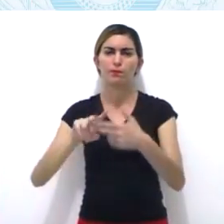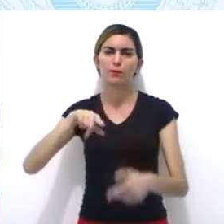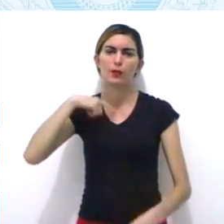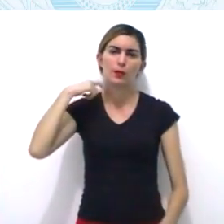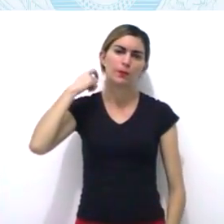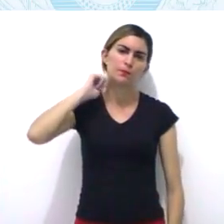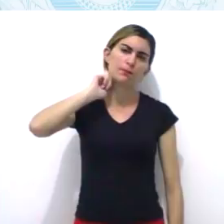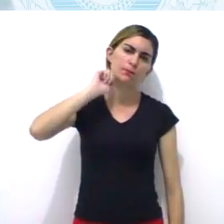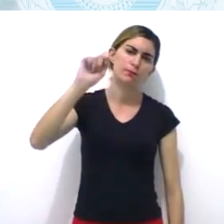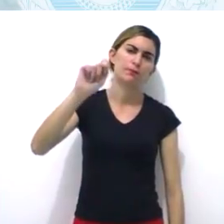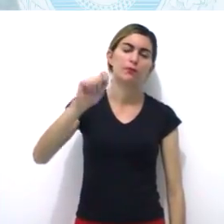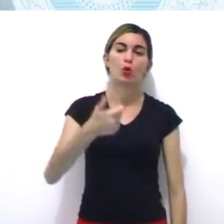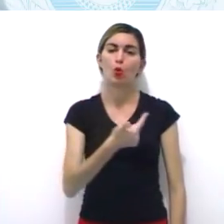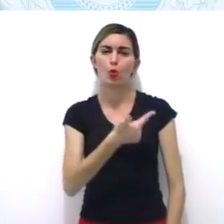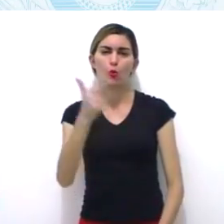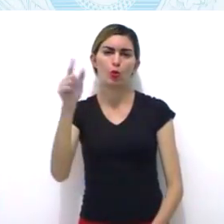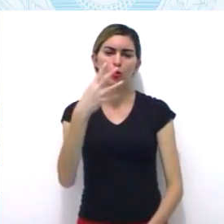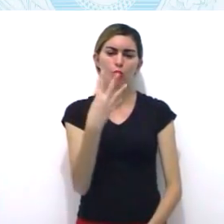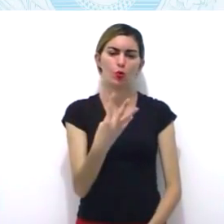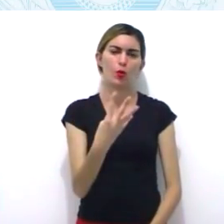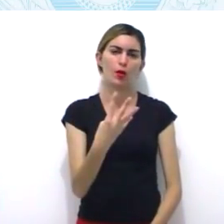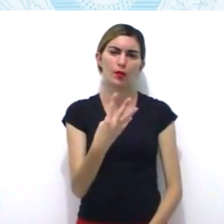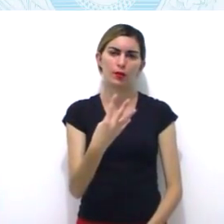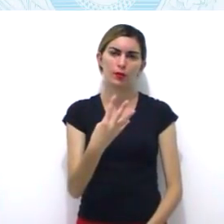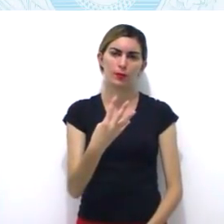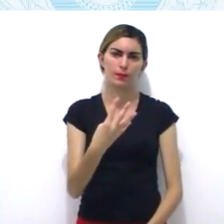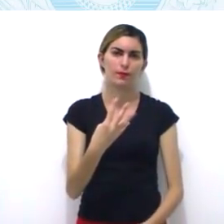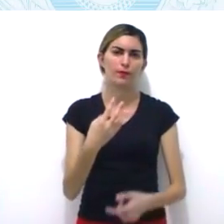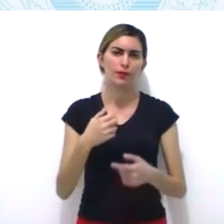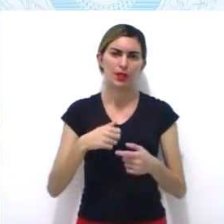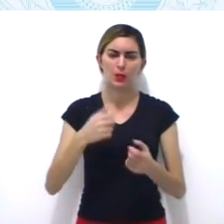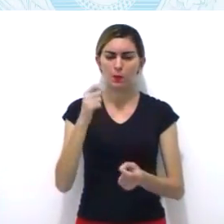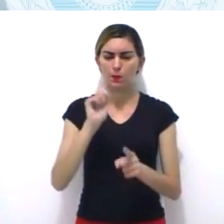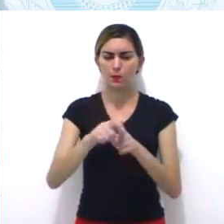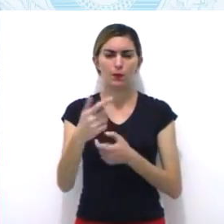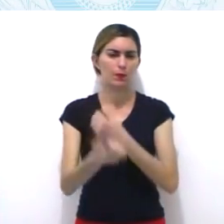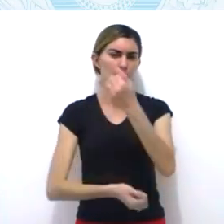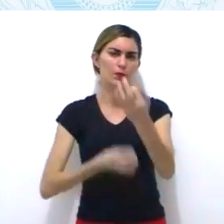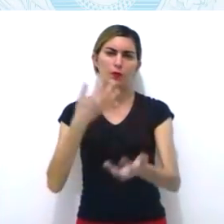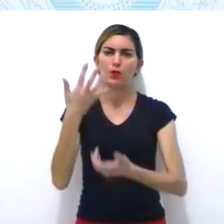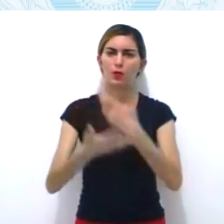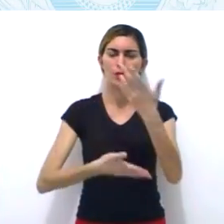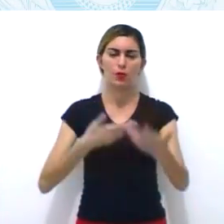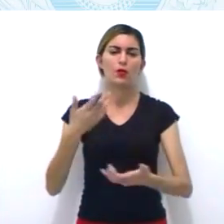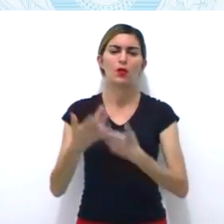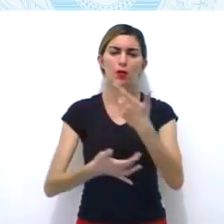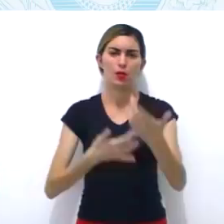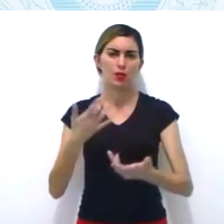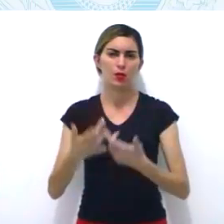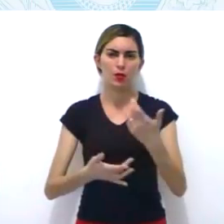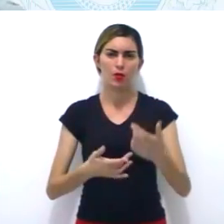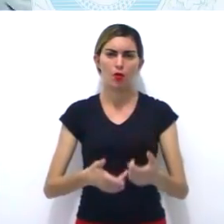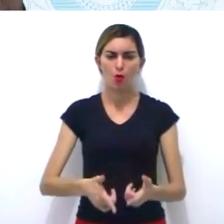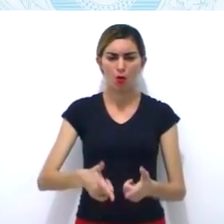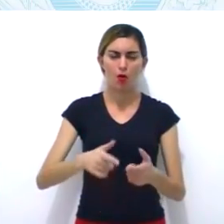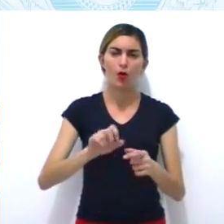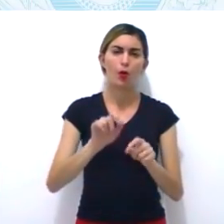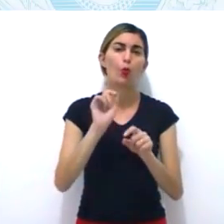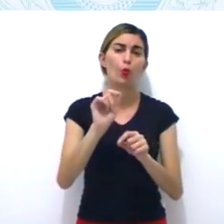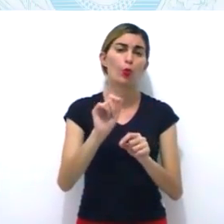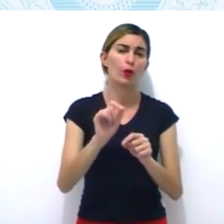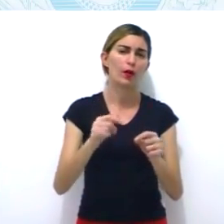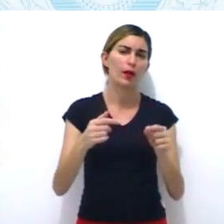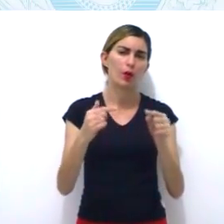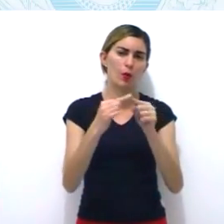fuzilamento. Entre eles, o padre João Ribeiro enforcou-se pouco antes de